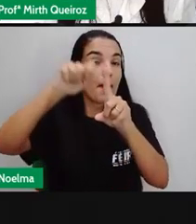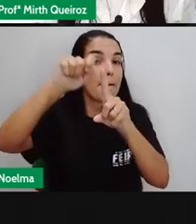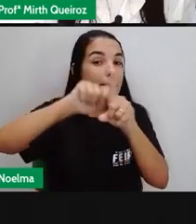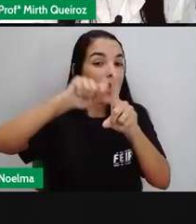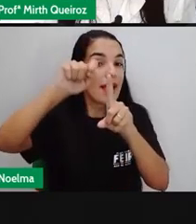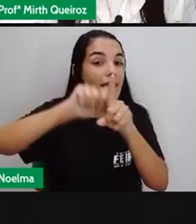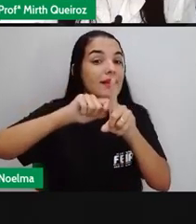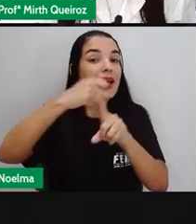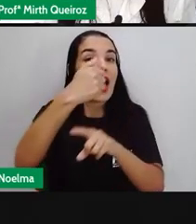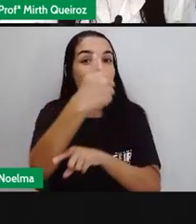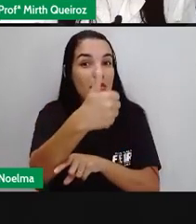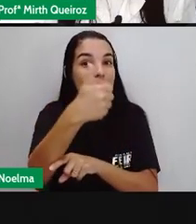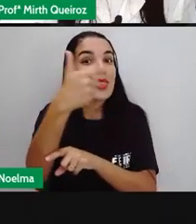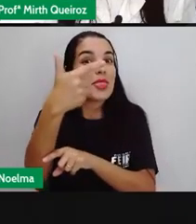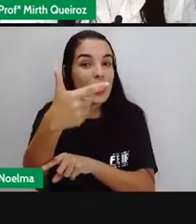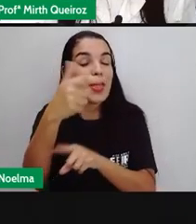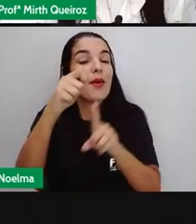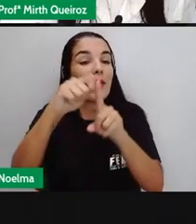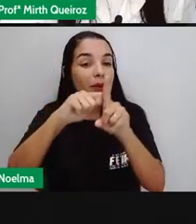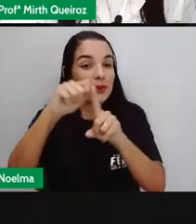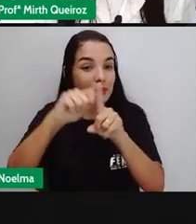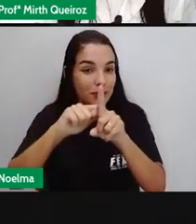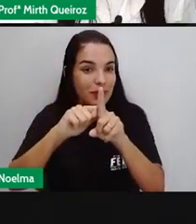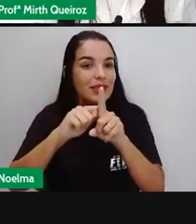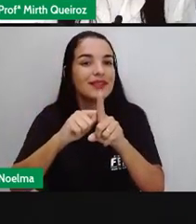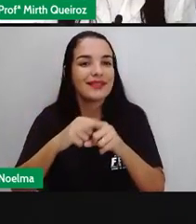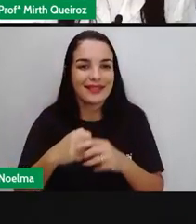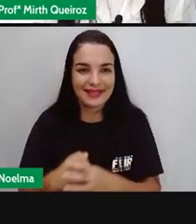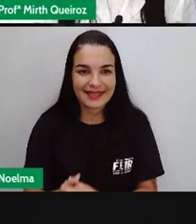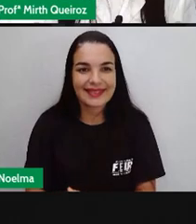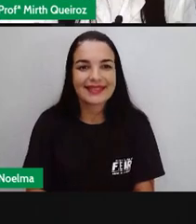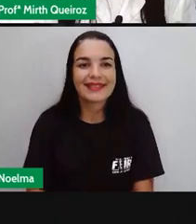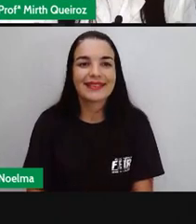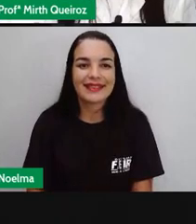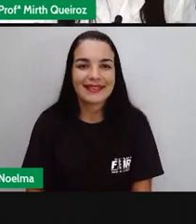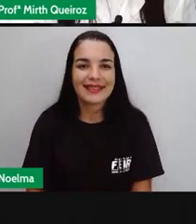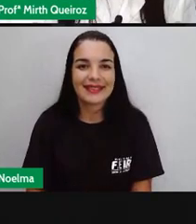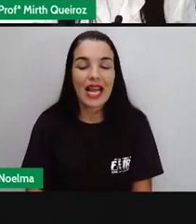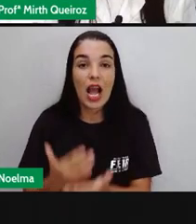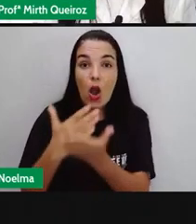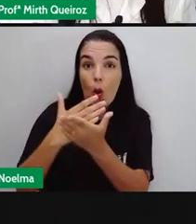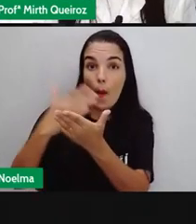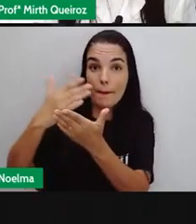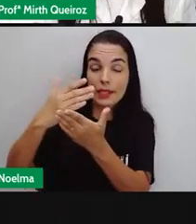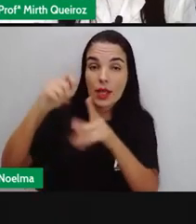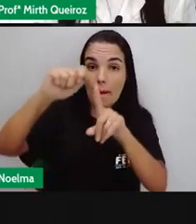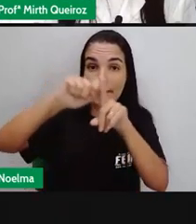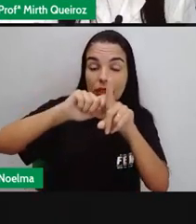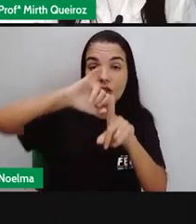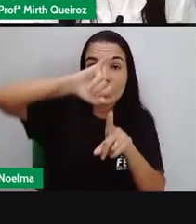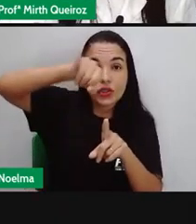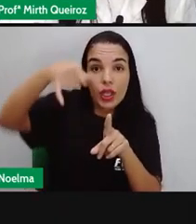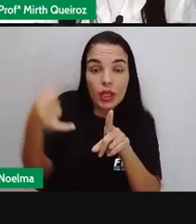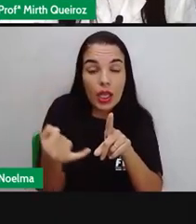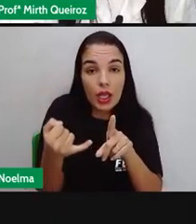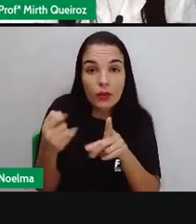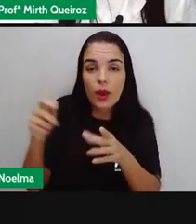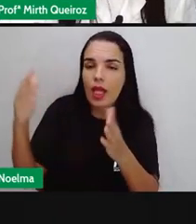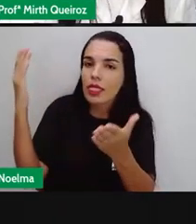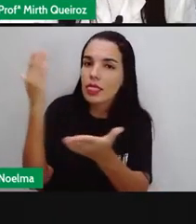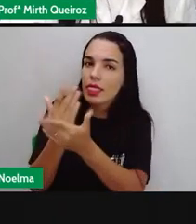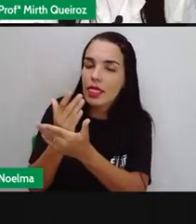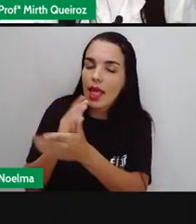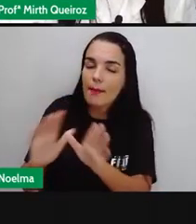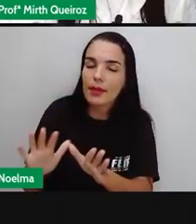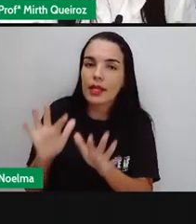6, 7, 8, 9, 10, 11 12 meses Inicia no mês de janeiro E finaliza